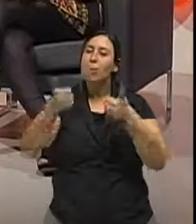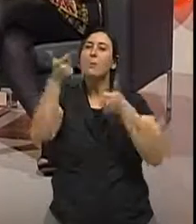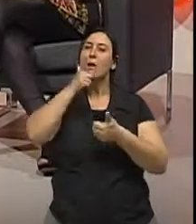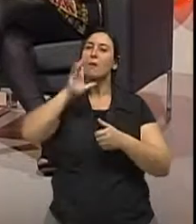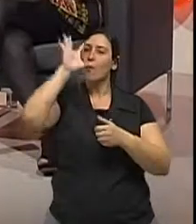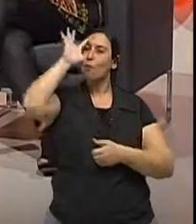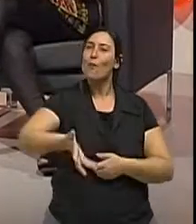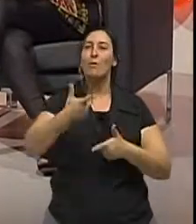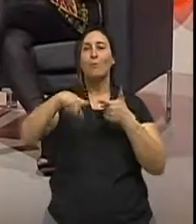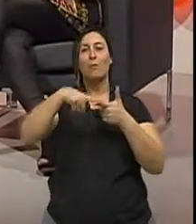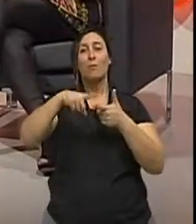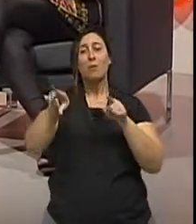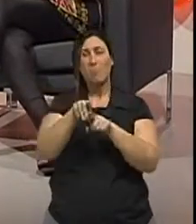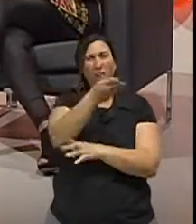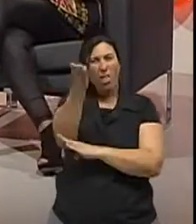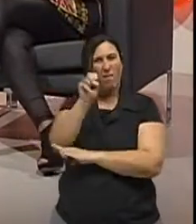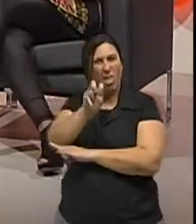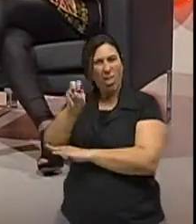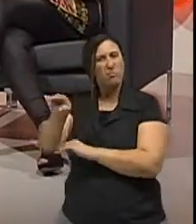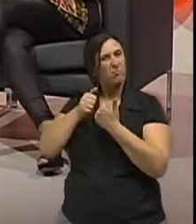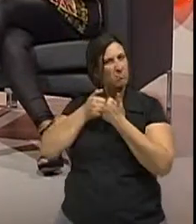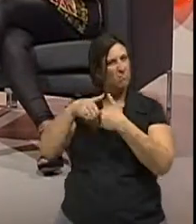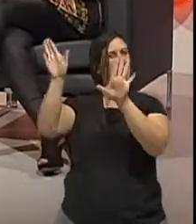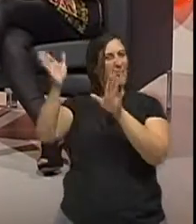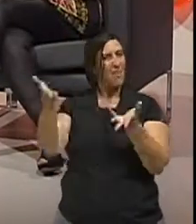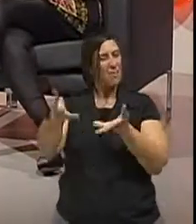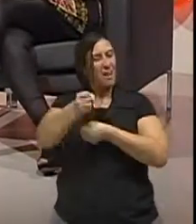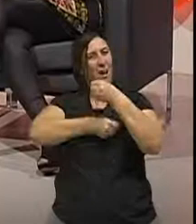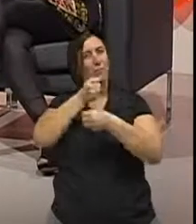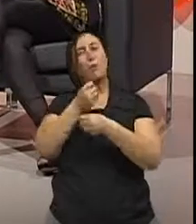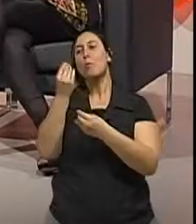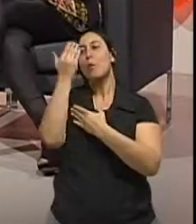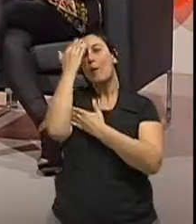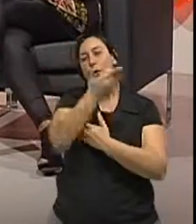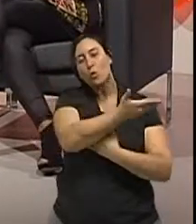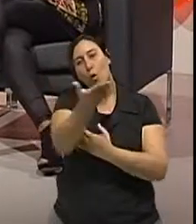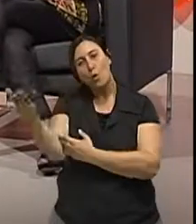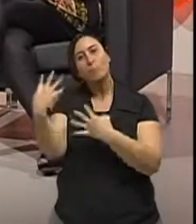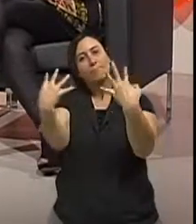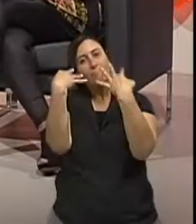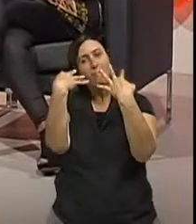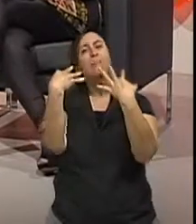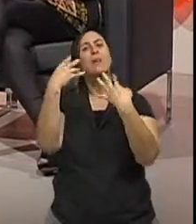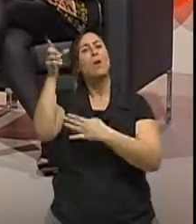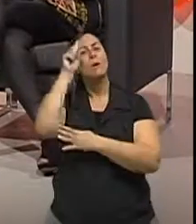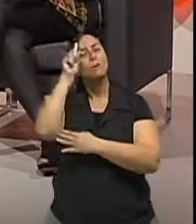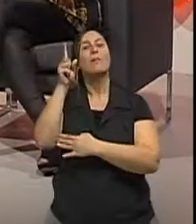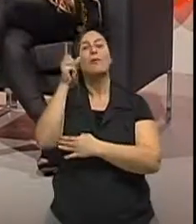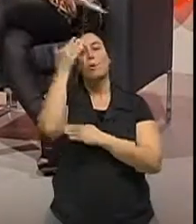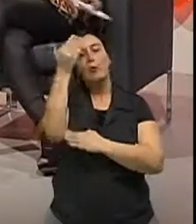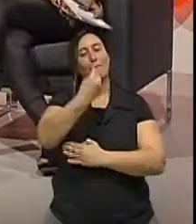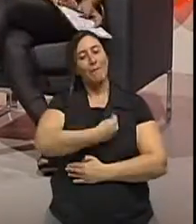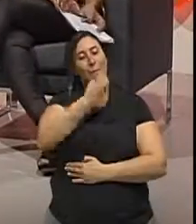problemas. Inclusive esses vírus aí que estão nos incomodando nessa época do ano, né? Muito obrigada a todos vocês que nos acompanham sempre. E viva bem,